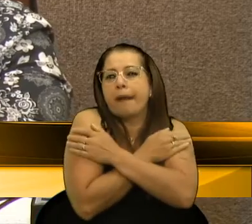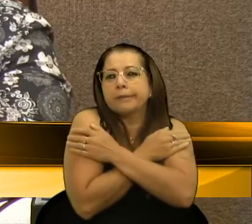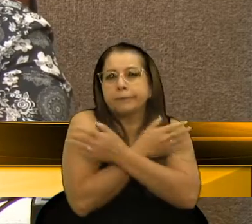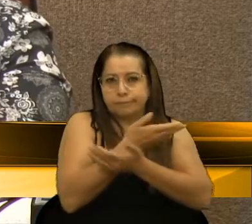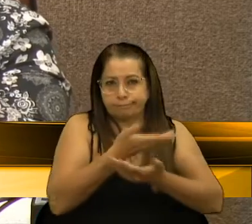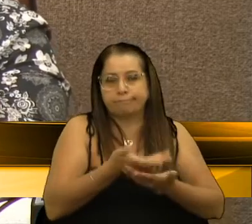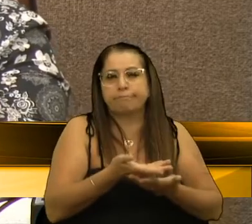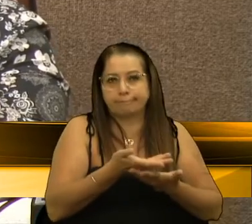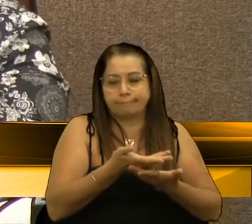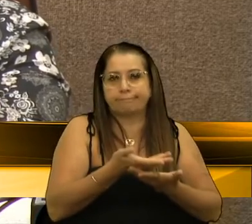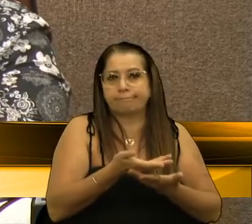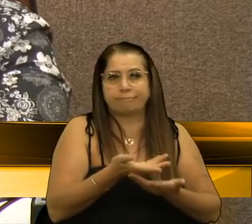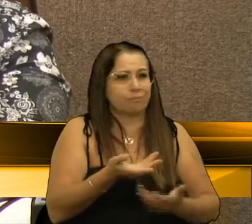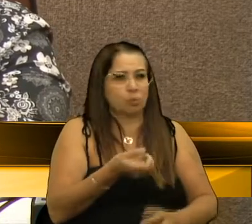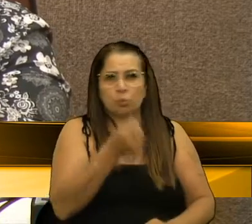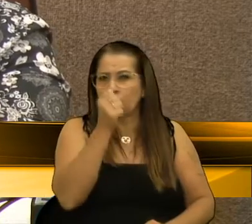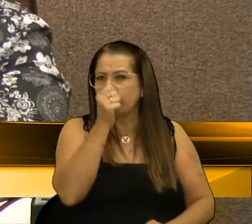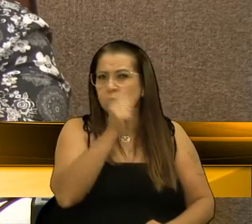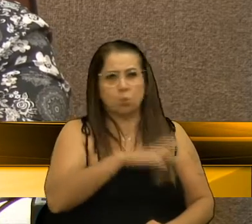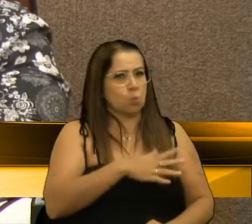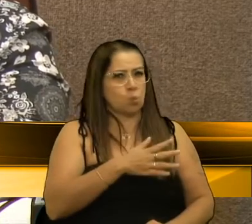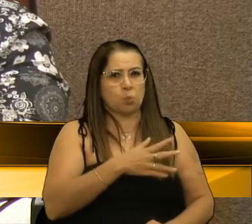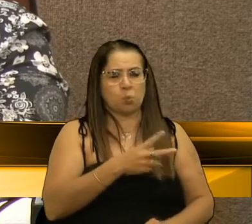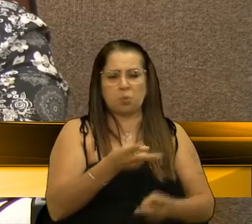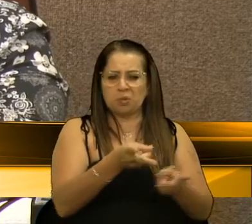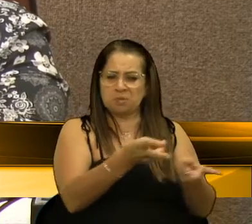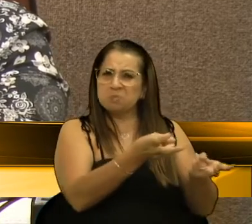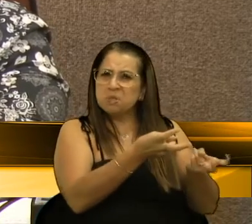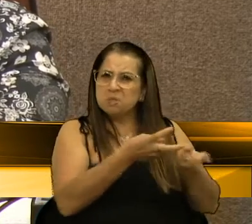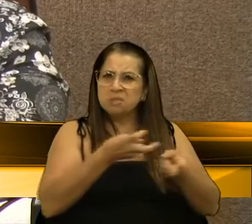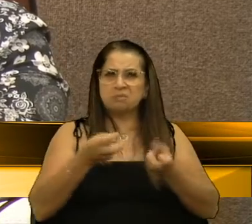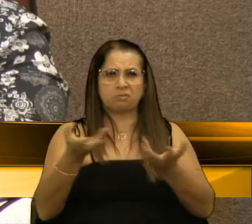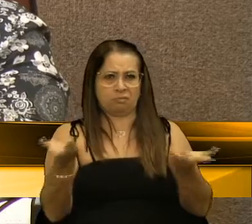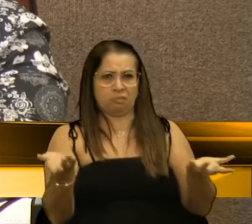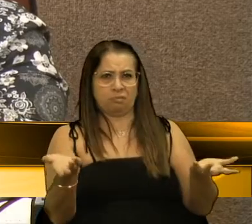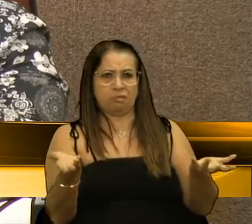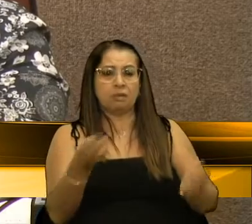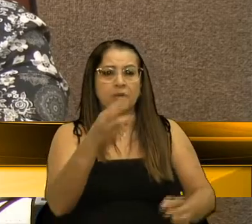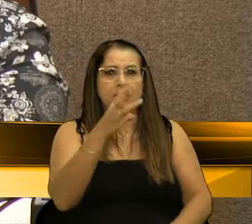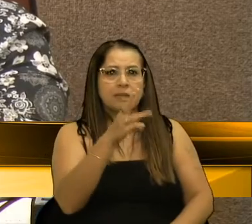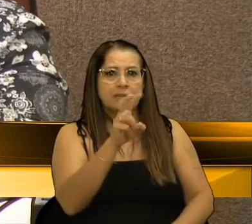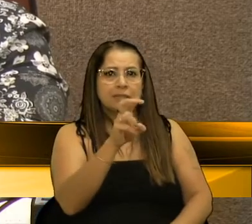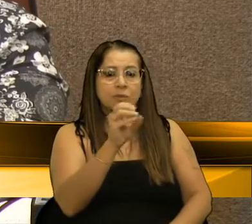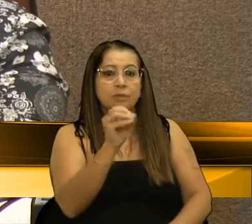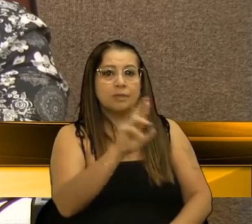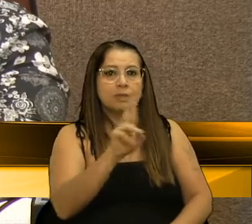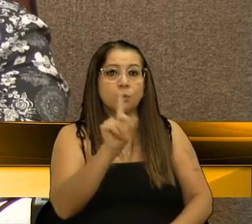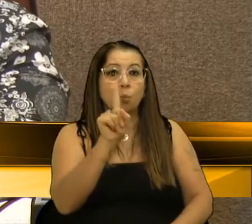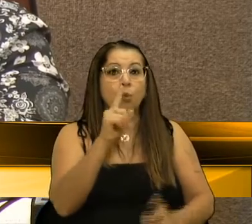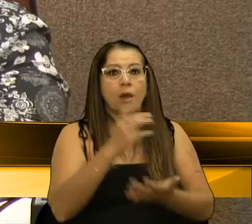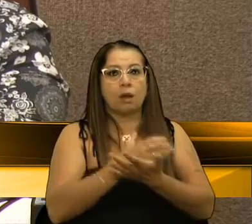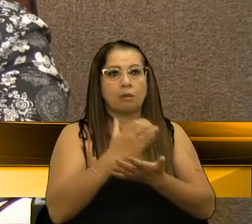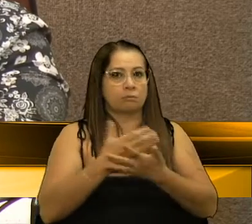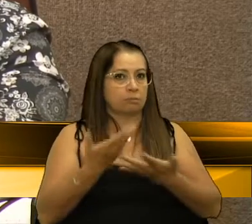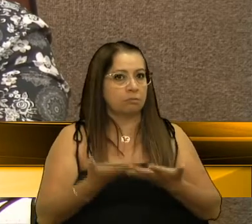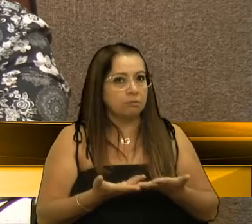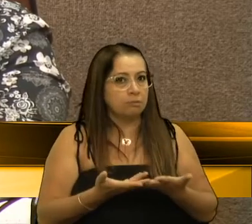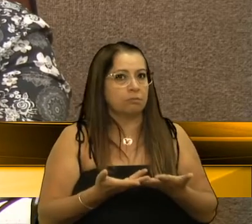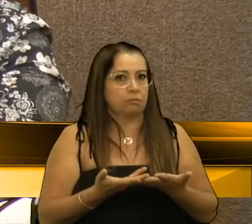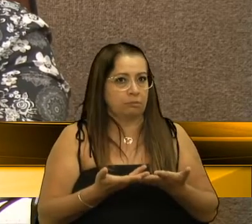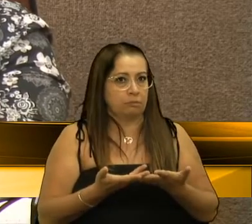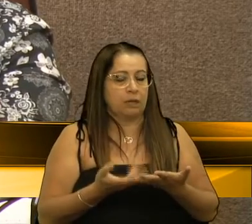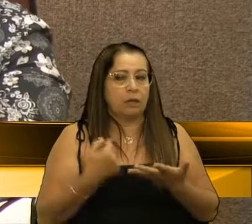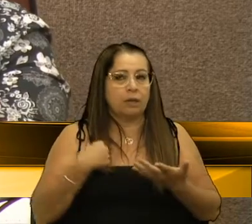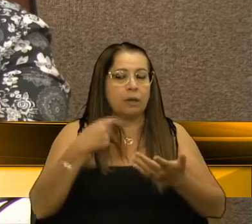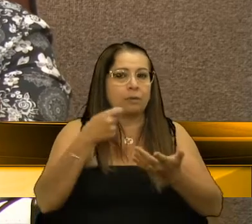Então, é o cúmulo da exploração, R$ 350,00, um caderno. Eu